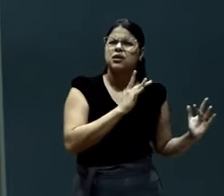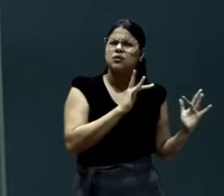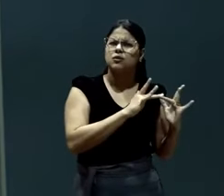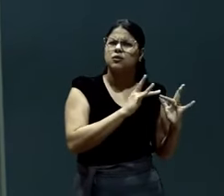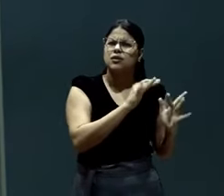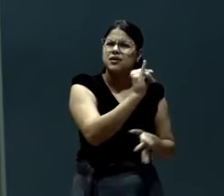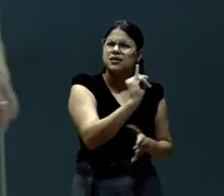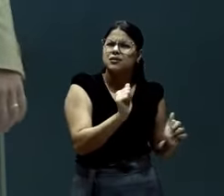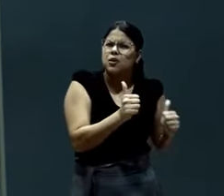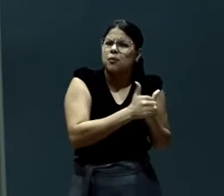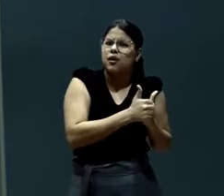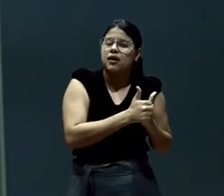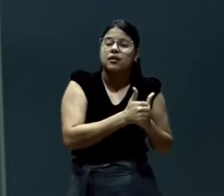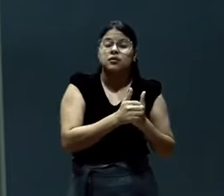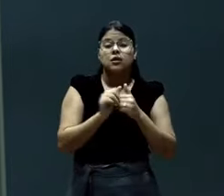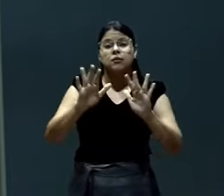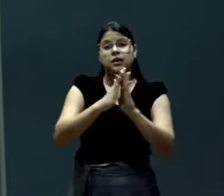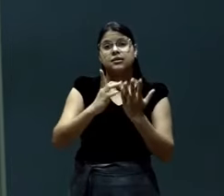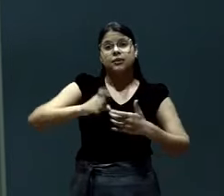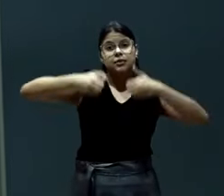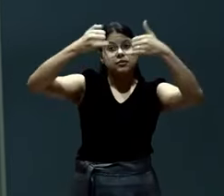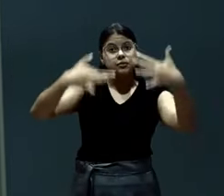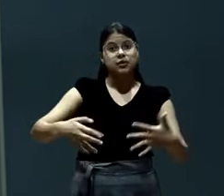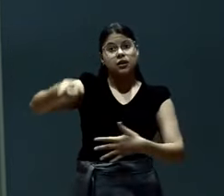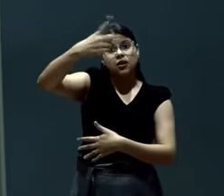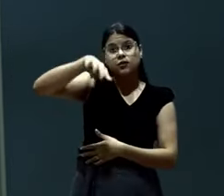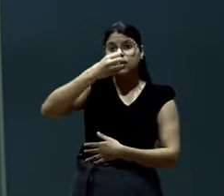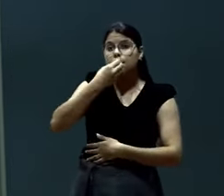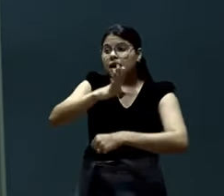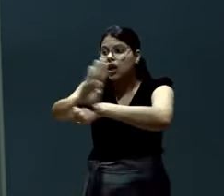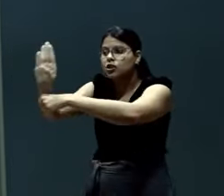E o texto vai nos dizer. Faço bem a todos.